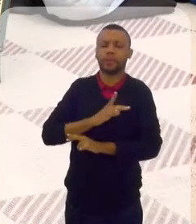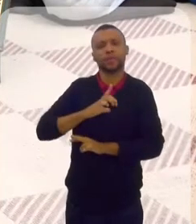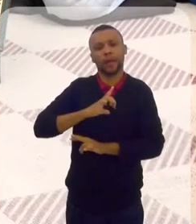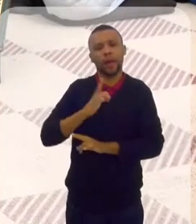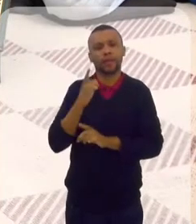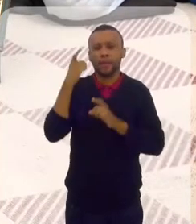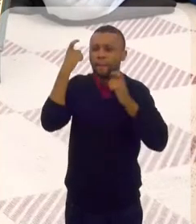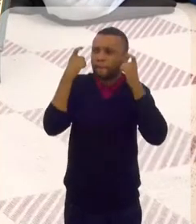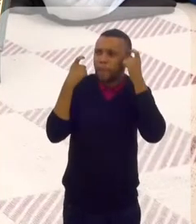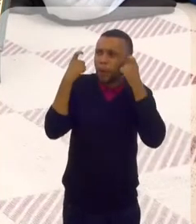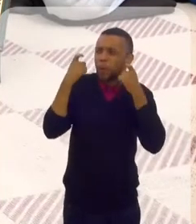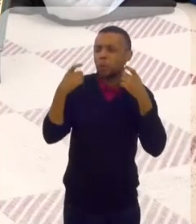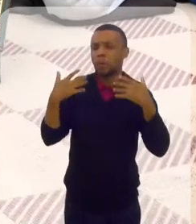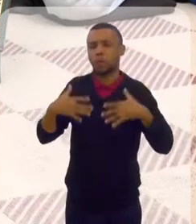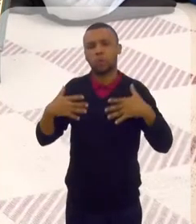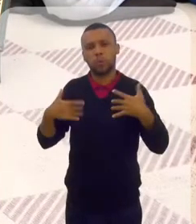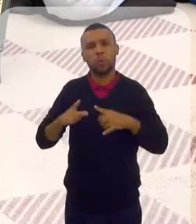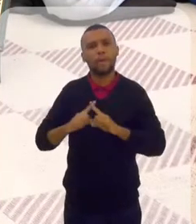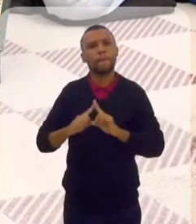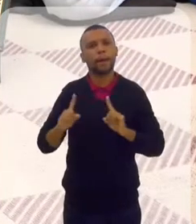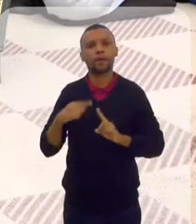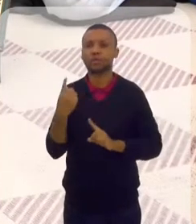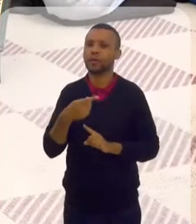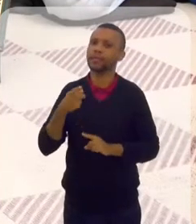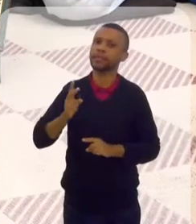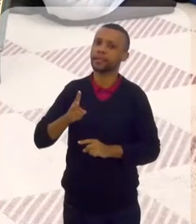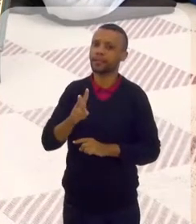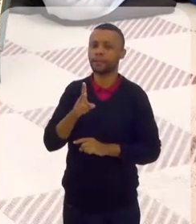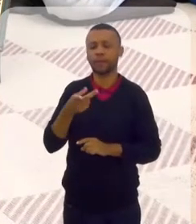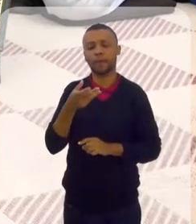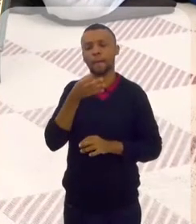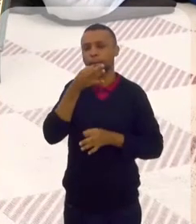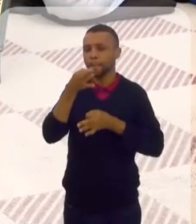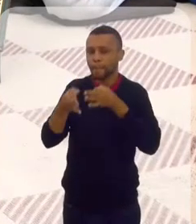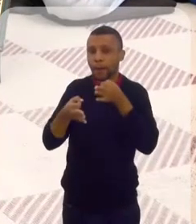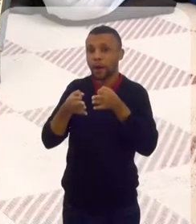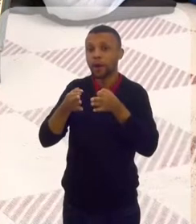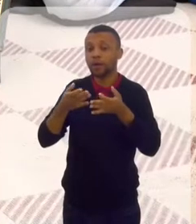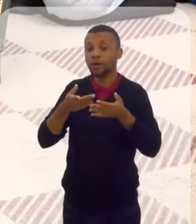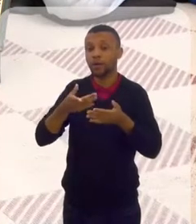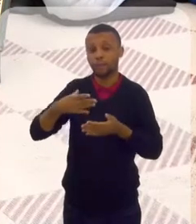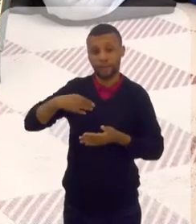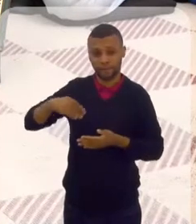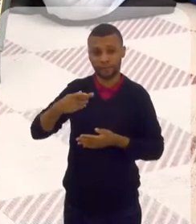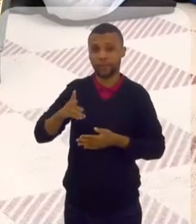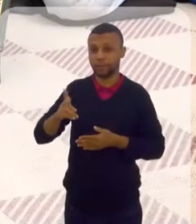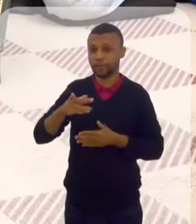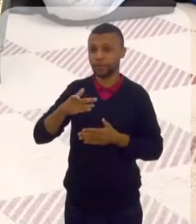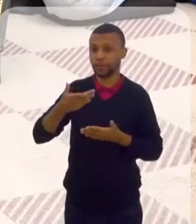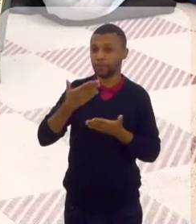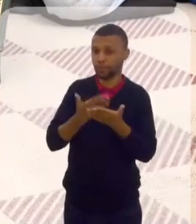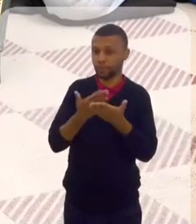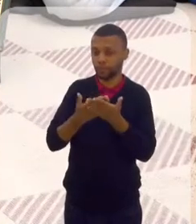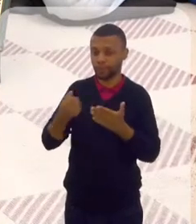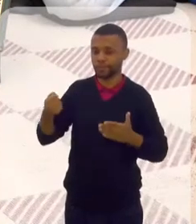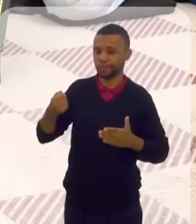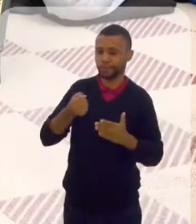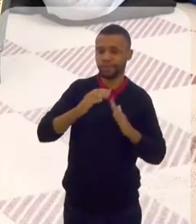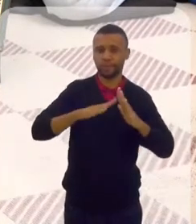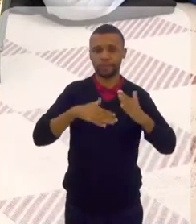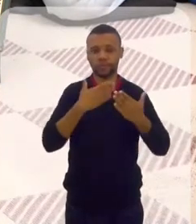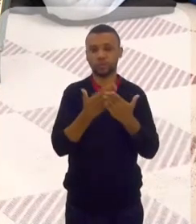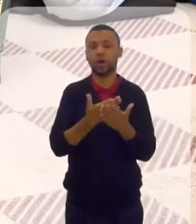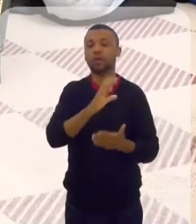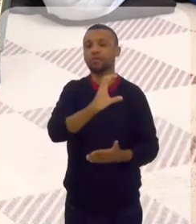se preocupa. Mas, a gente sempre coloca... Meus filhos sempre estudaram em colégios religiosos, né? Colégios religiosos